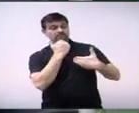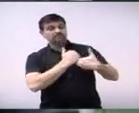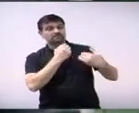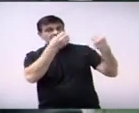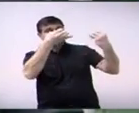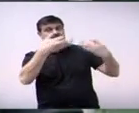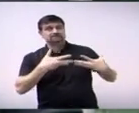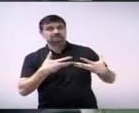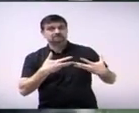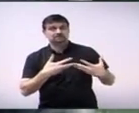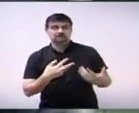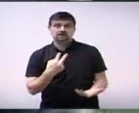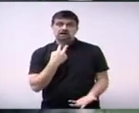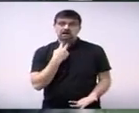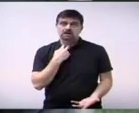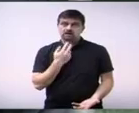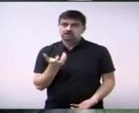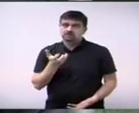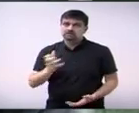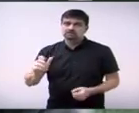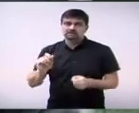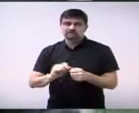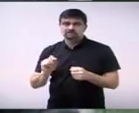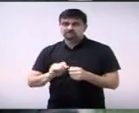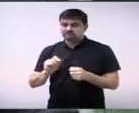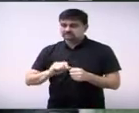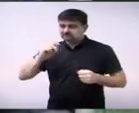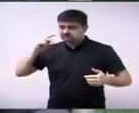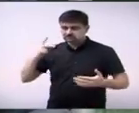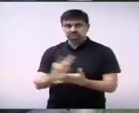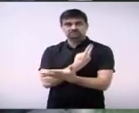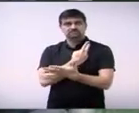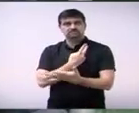agora não quero fazer nenhum tipo de